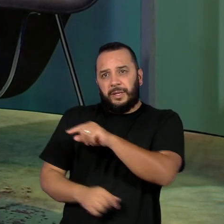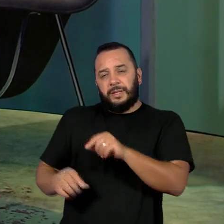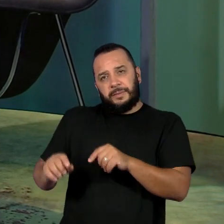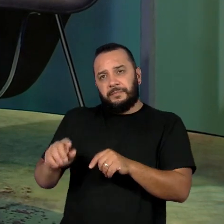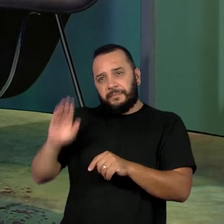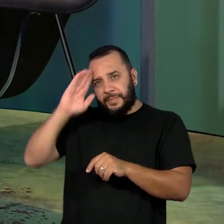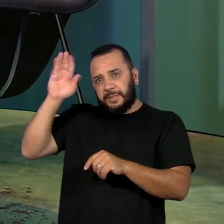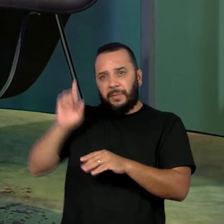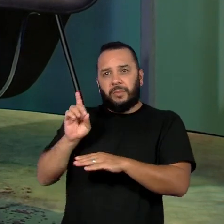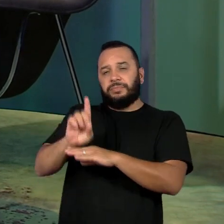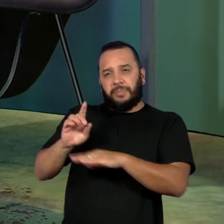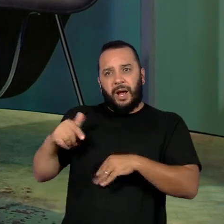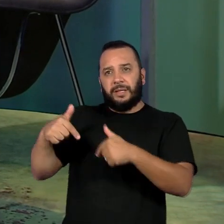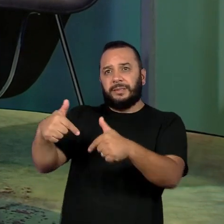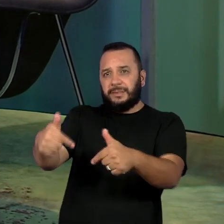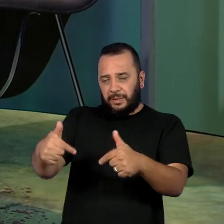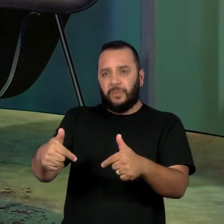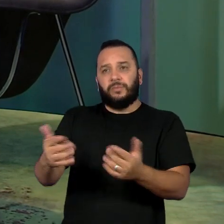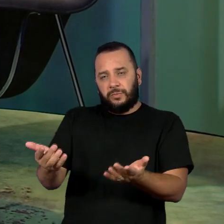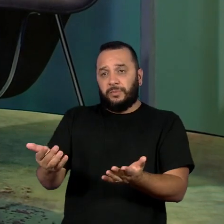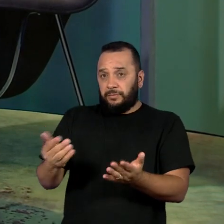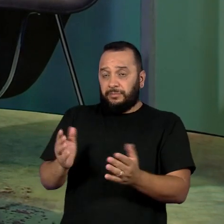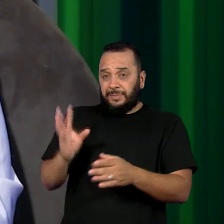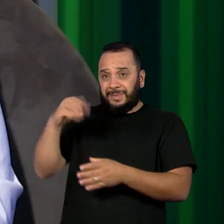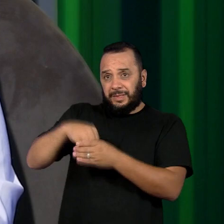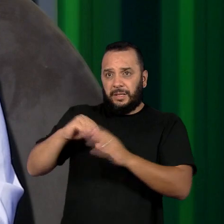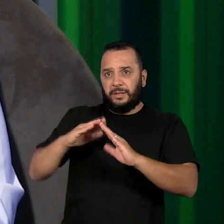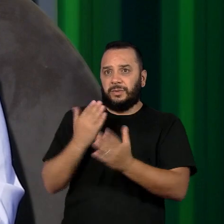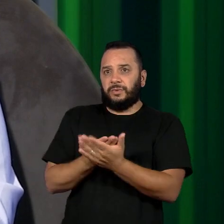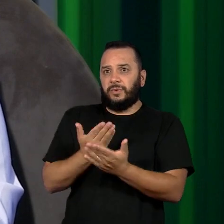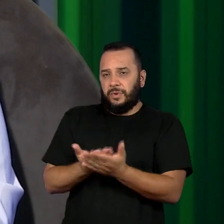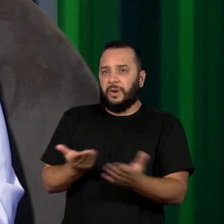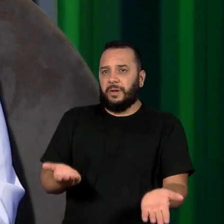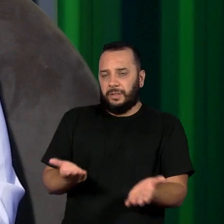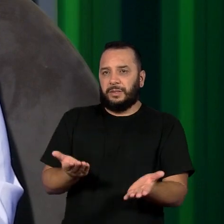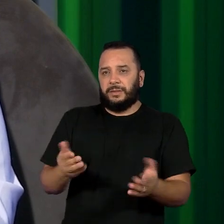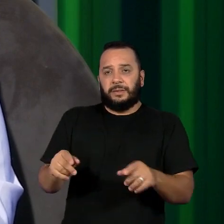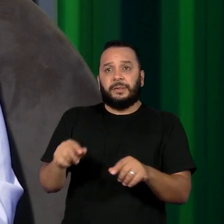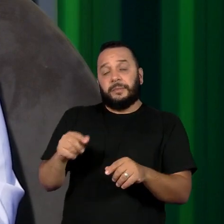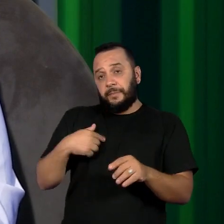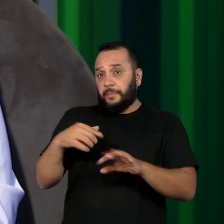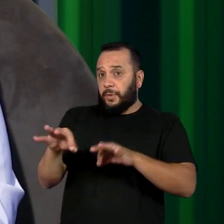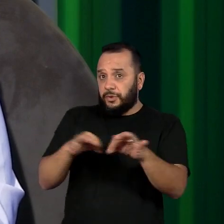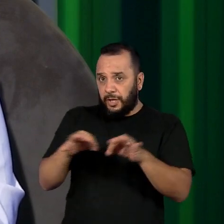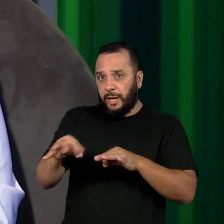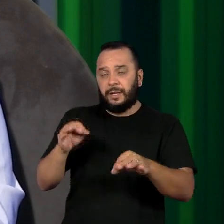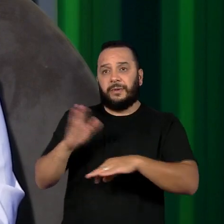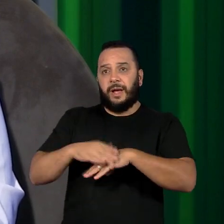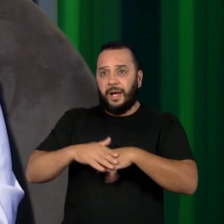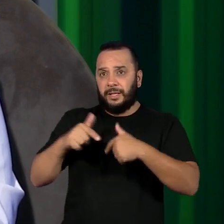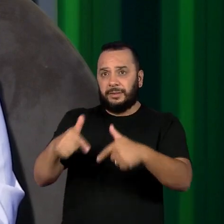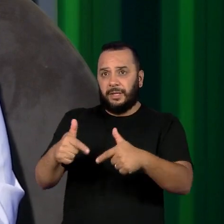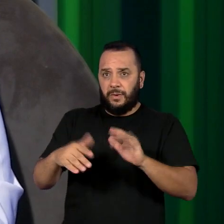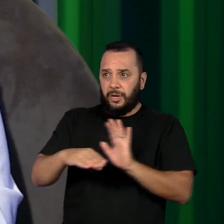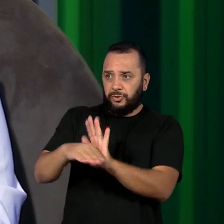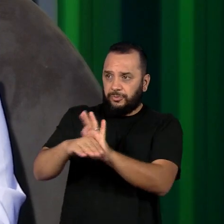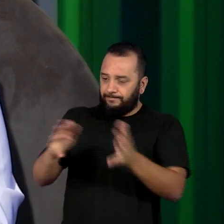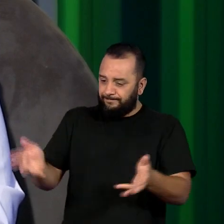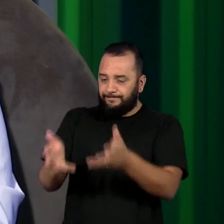atitudinal, em prática, a todo momento na escola. Então, implementar projetos e ações que olhem para isso na escola,